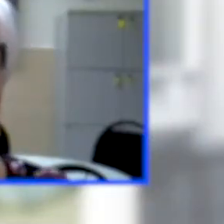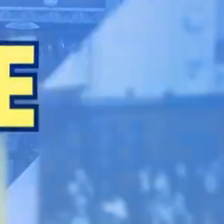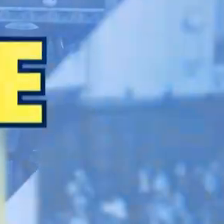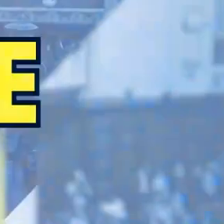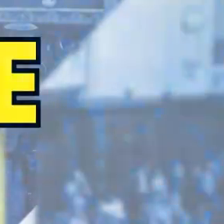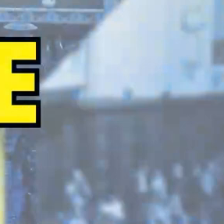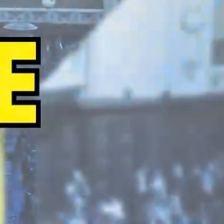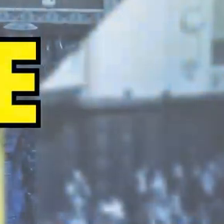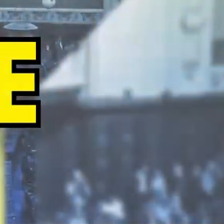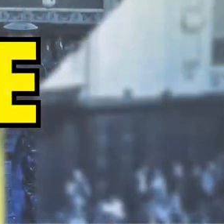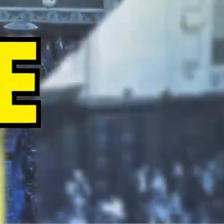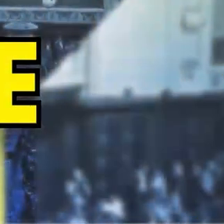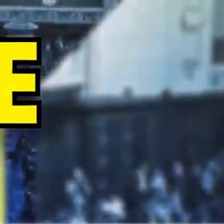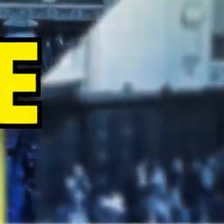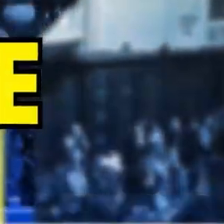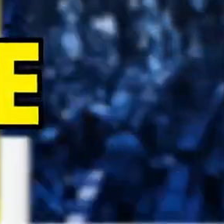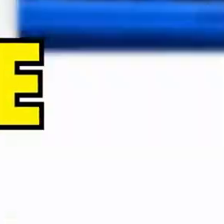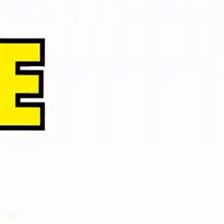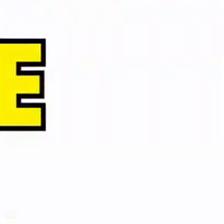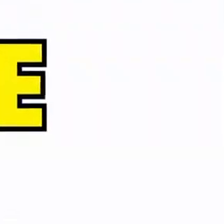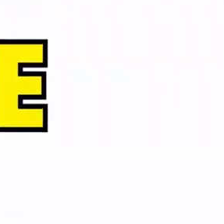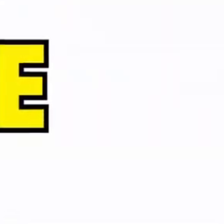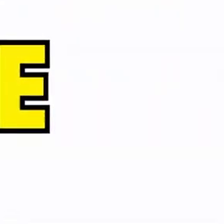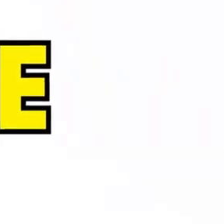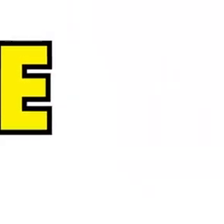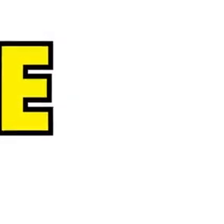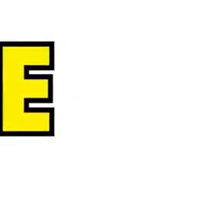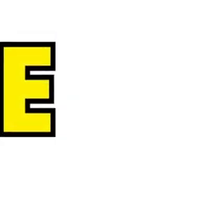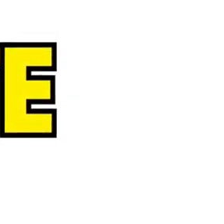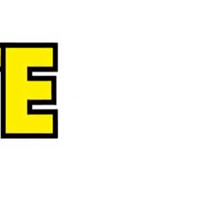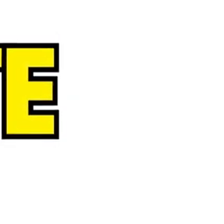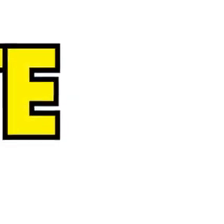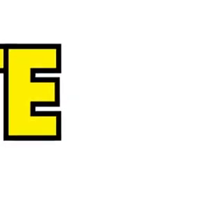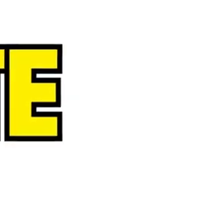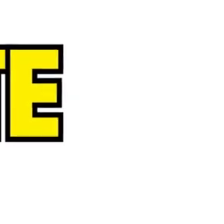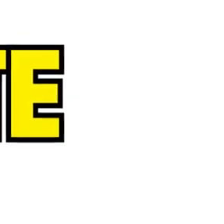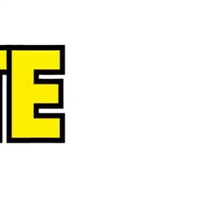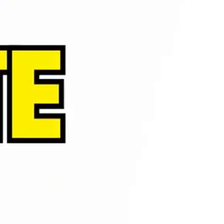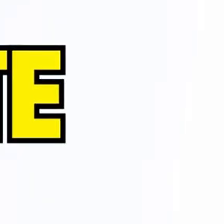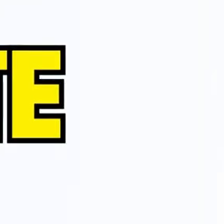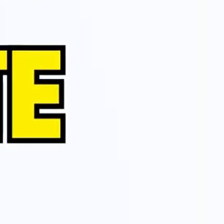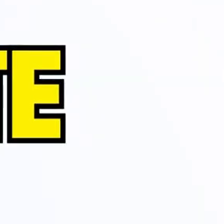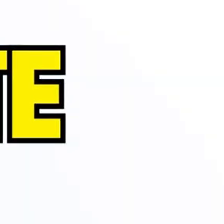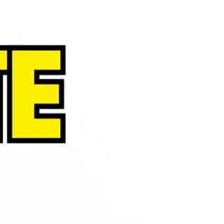Tchau. Tchau. Legenda Zanotto